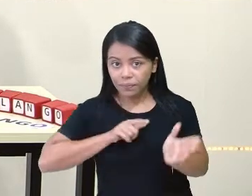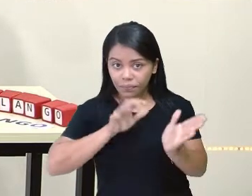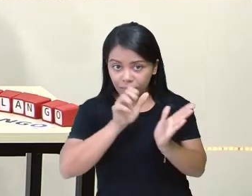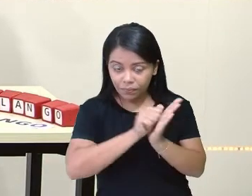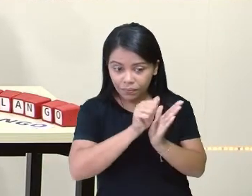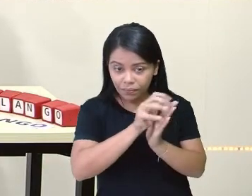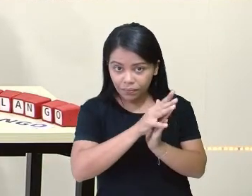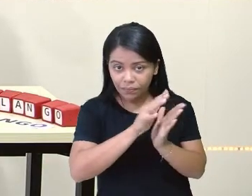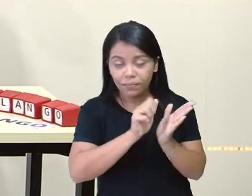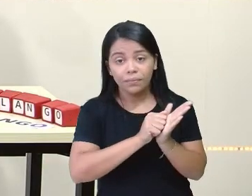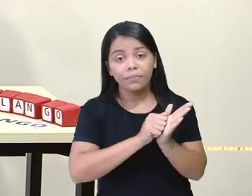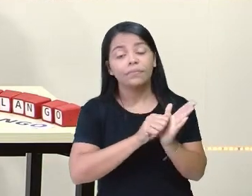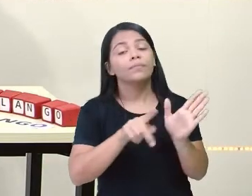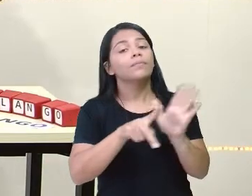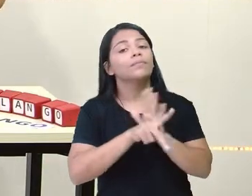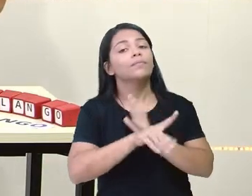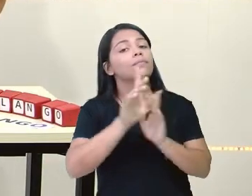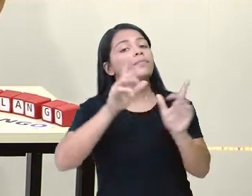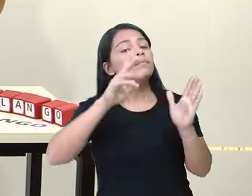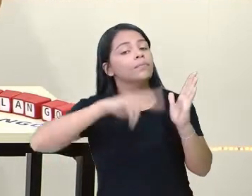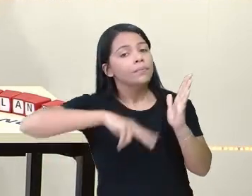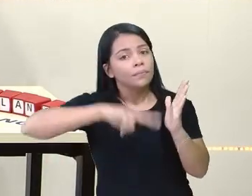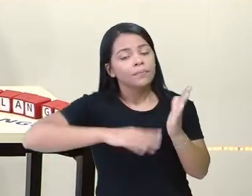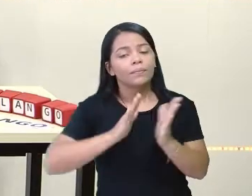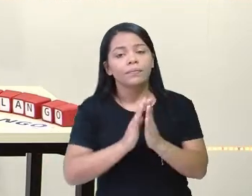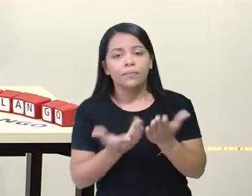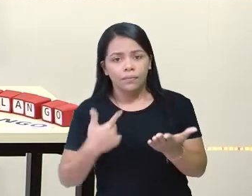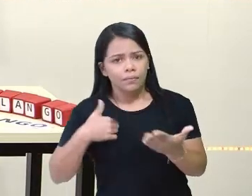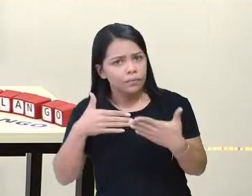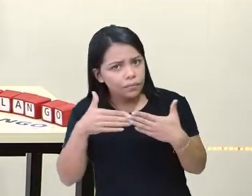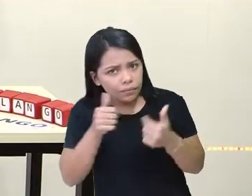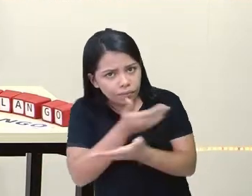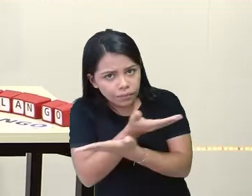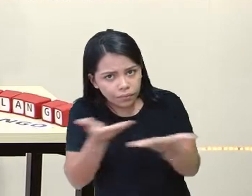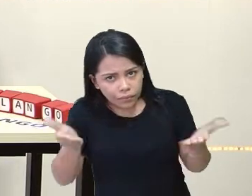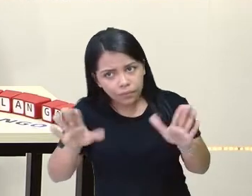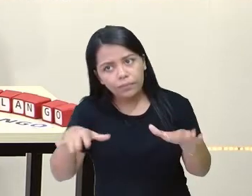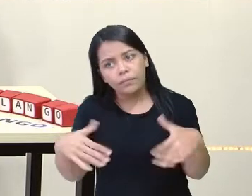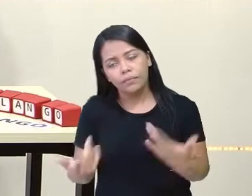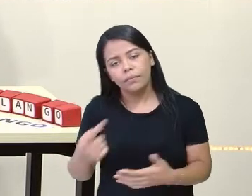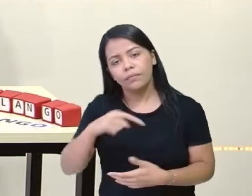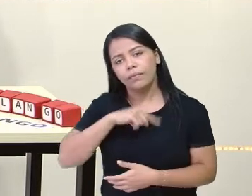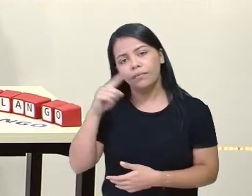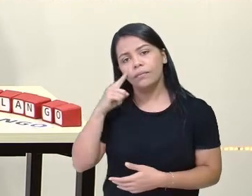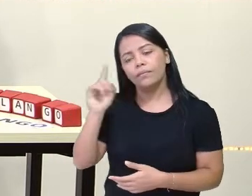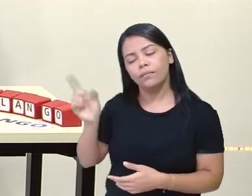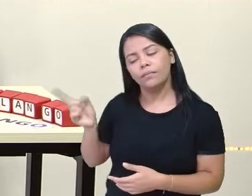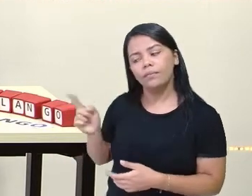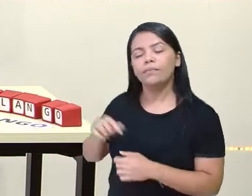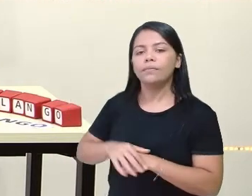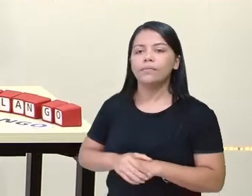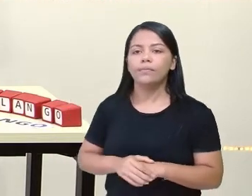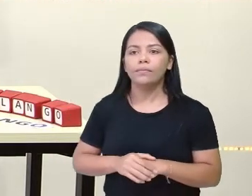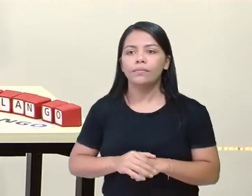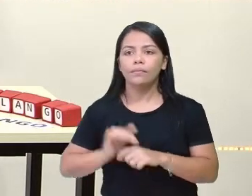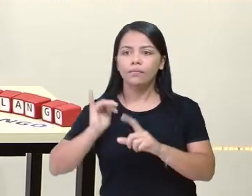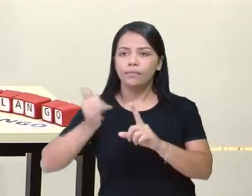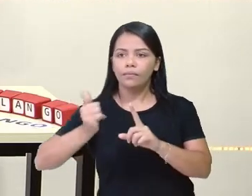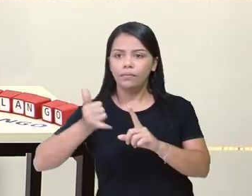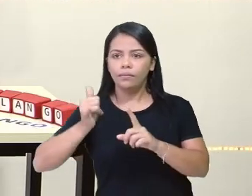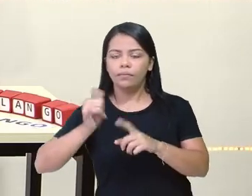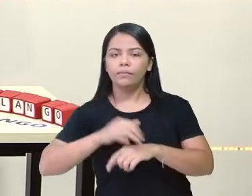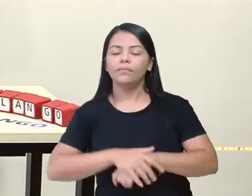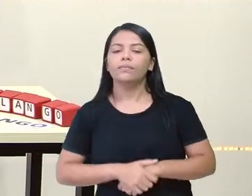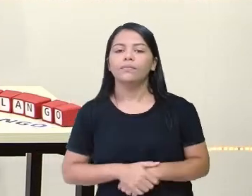de leitura que eu mandei fazer. Então, a gente já colocou os contos que a gente trabalhou. O Cagador e a Fecha no